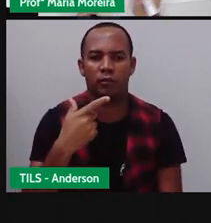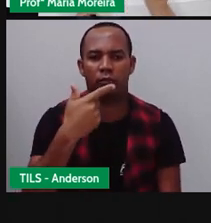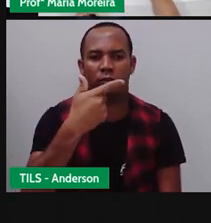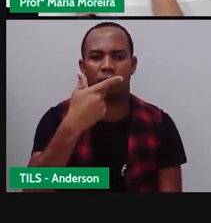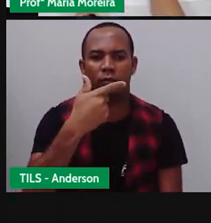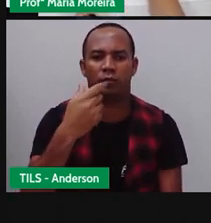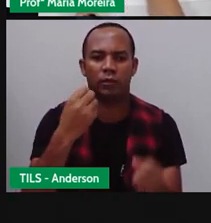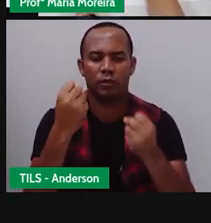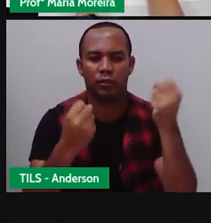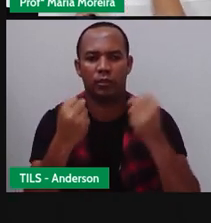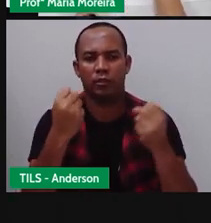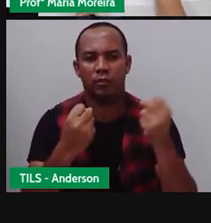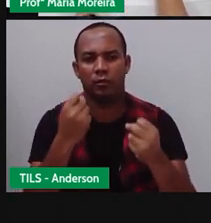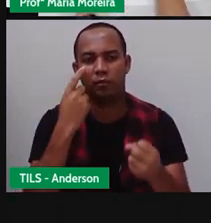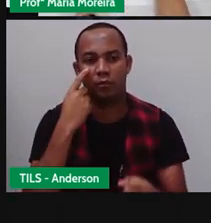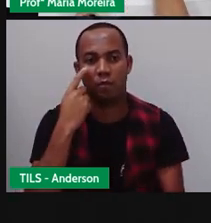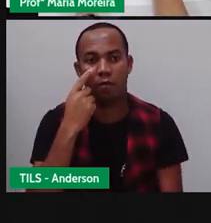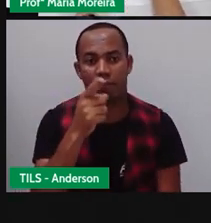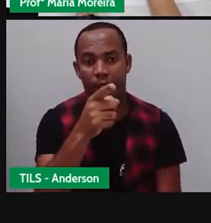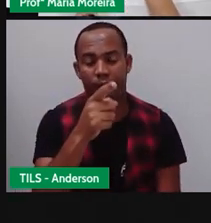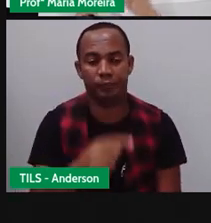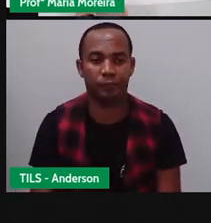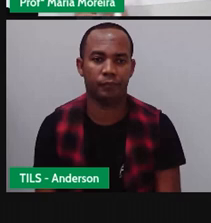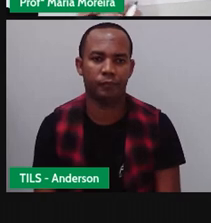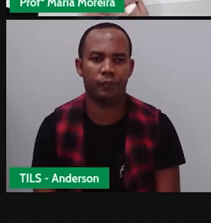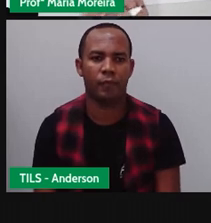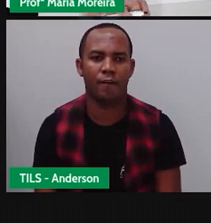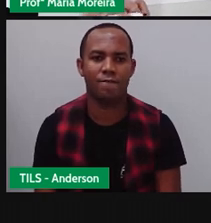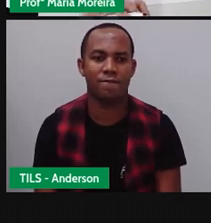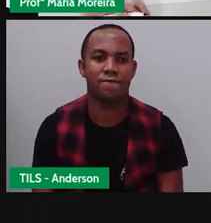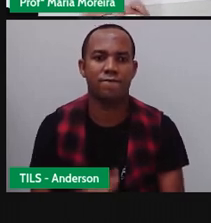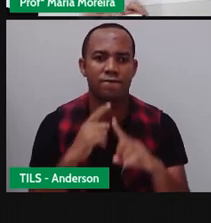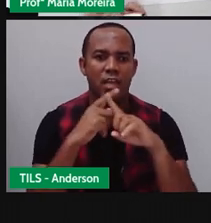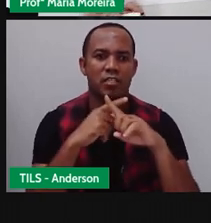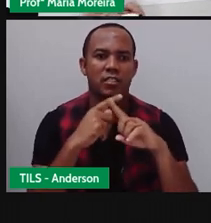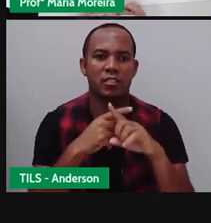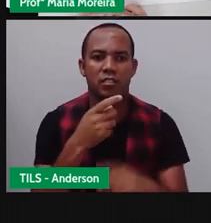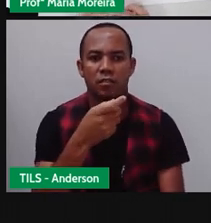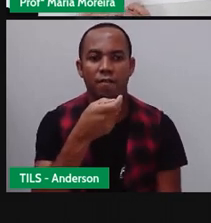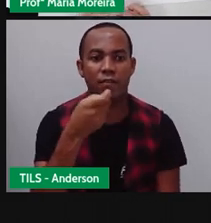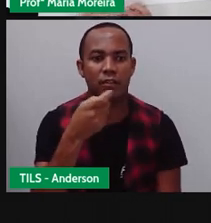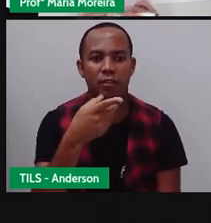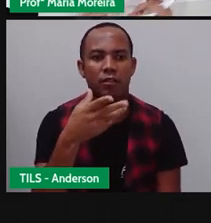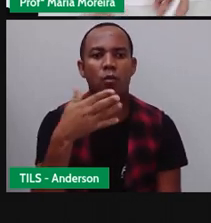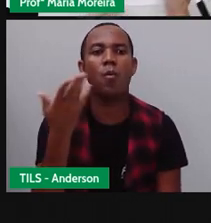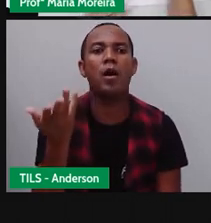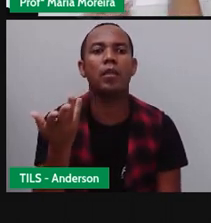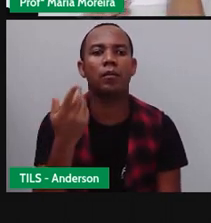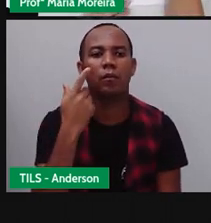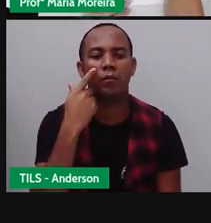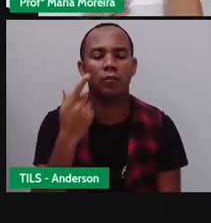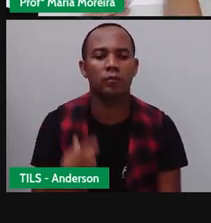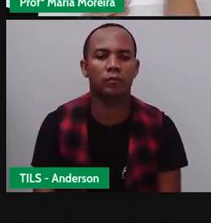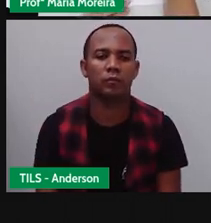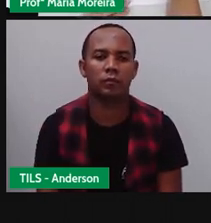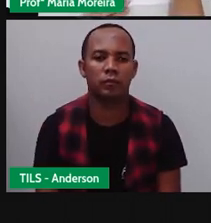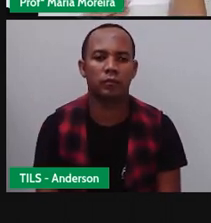carrinhos. Vezes. Porque ele está pedindo uma multiplicação. Vezes quantos? Quantos grupos eu tenho ali?